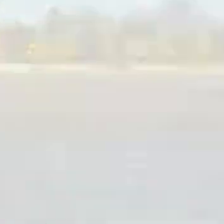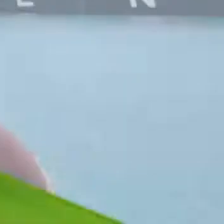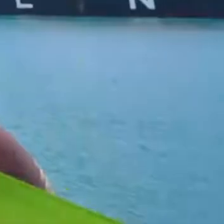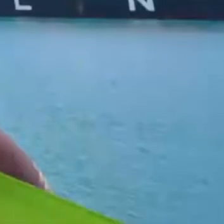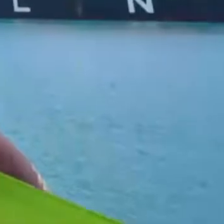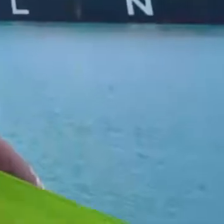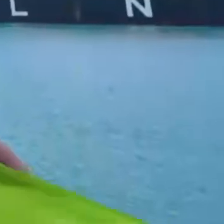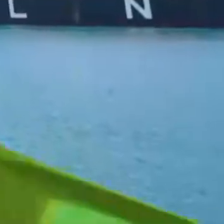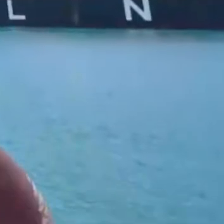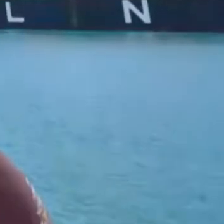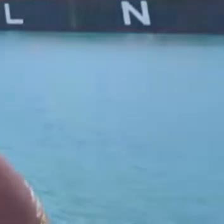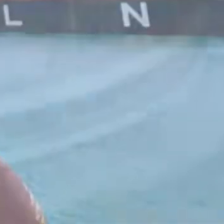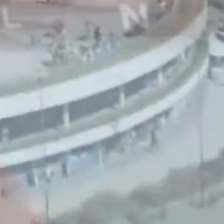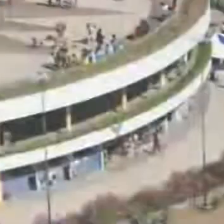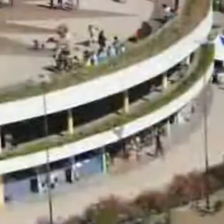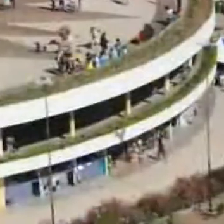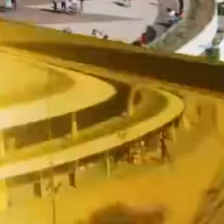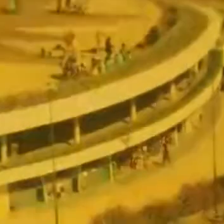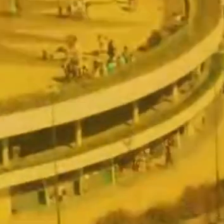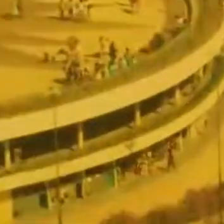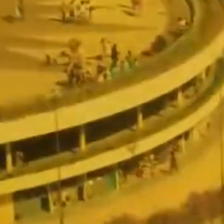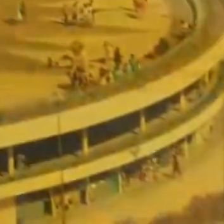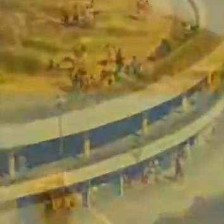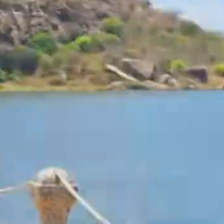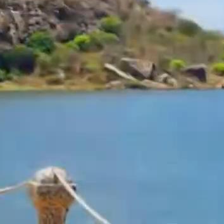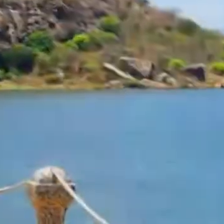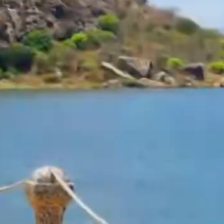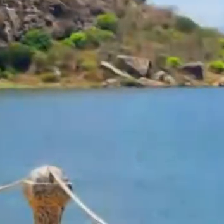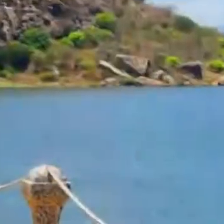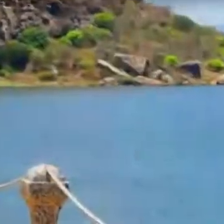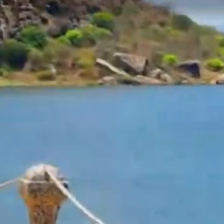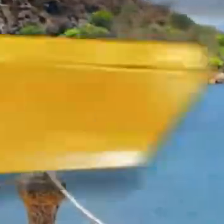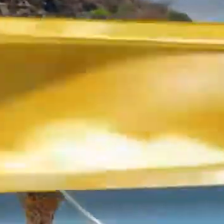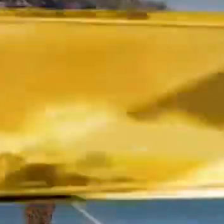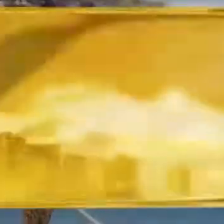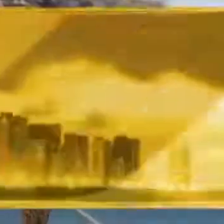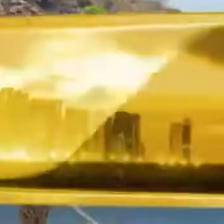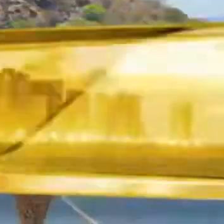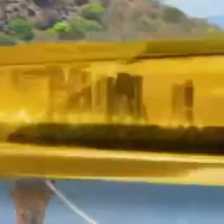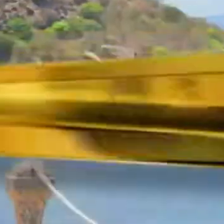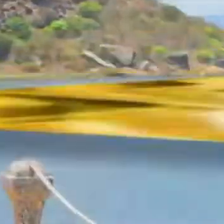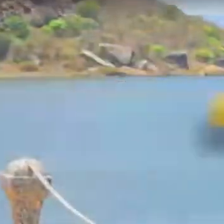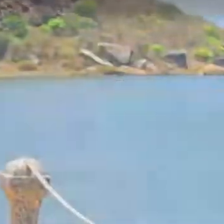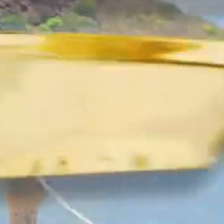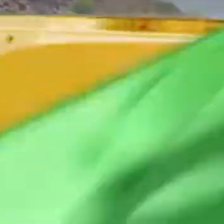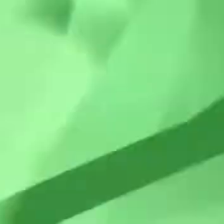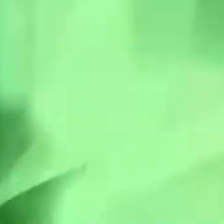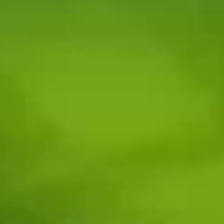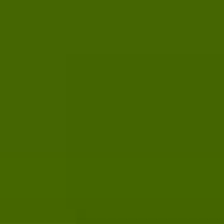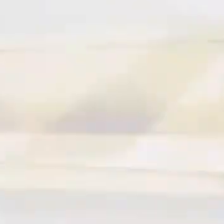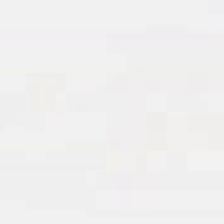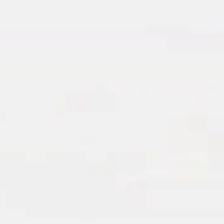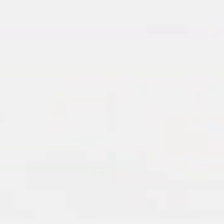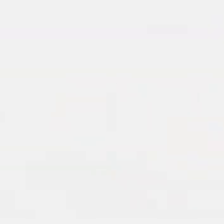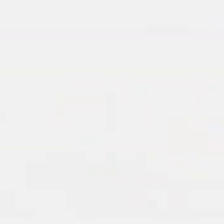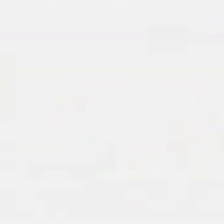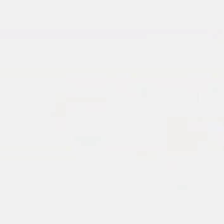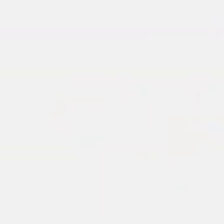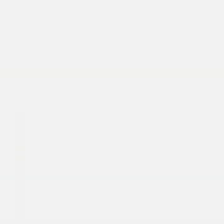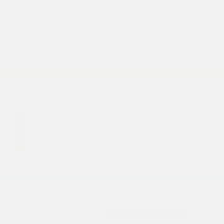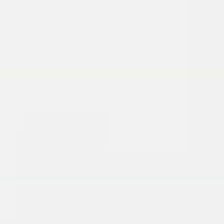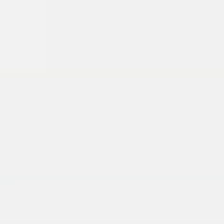Essa marca é mudar pra você se ver melhor Aqui na TV Assembleia